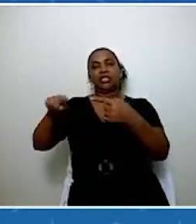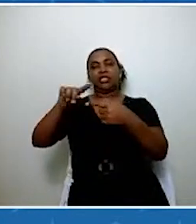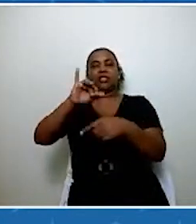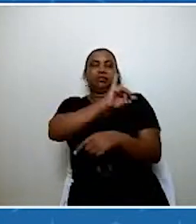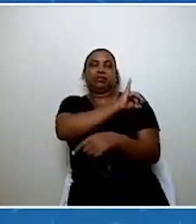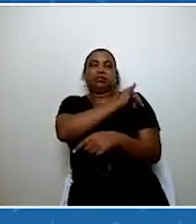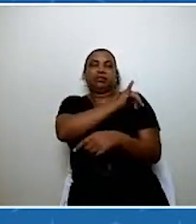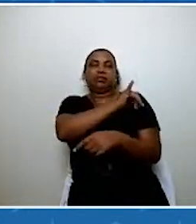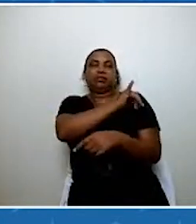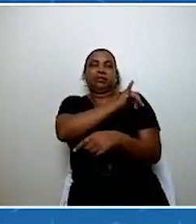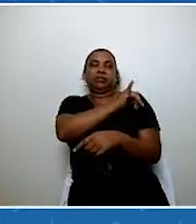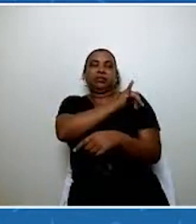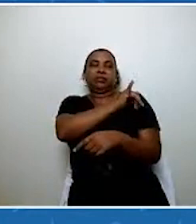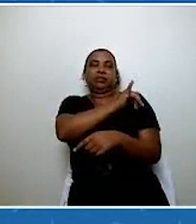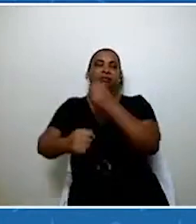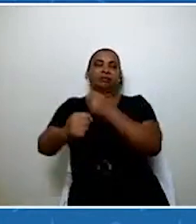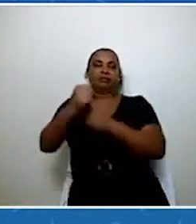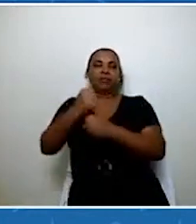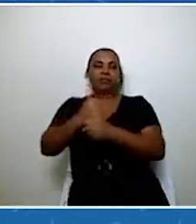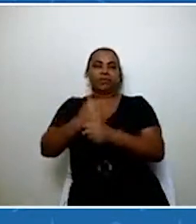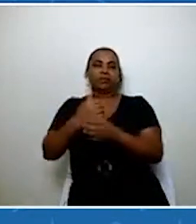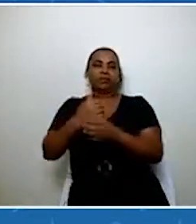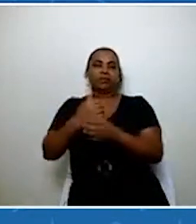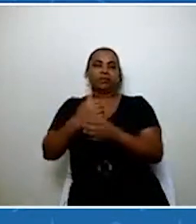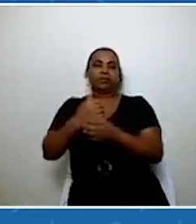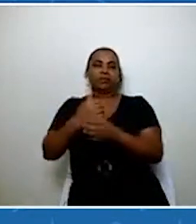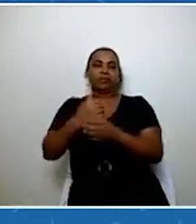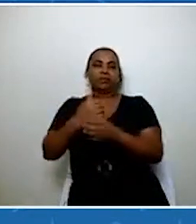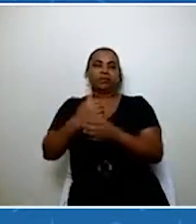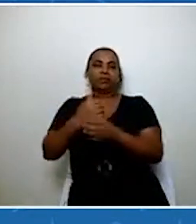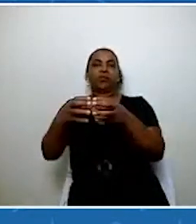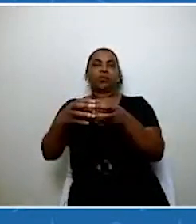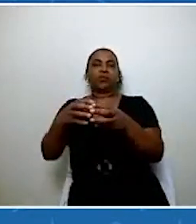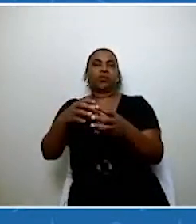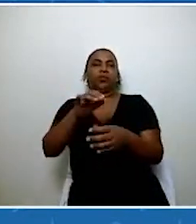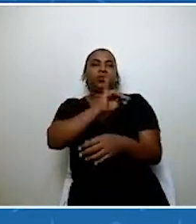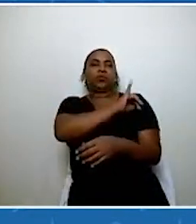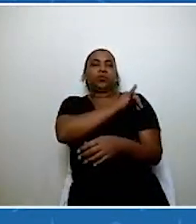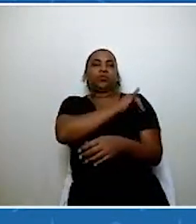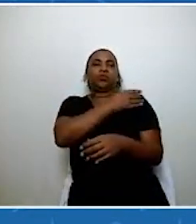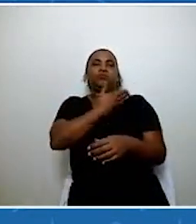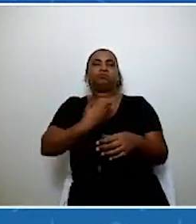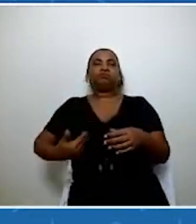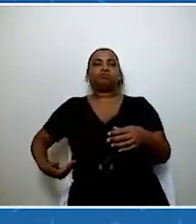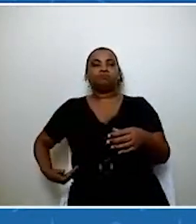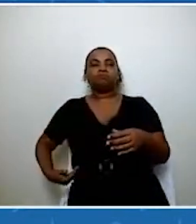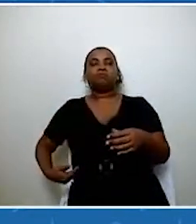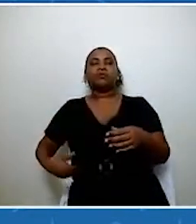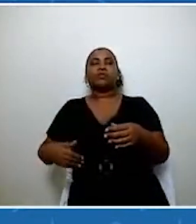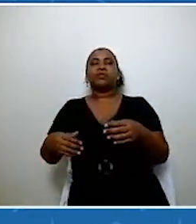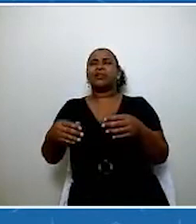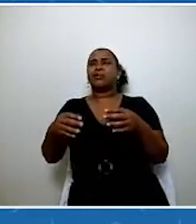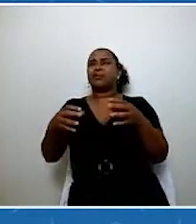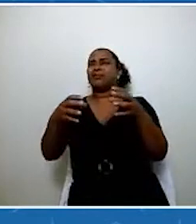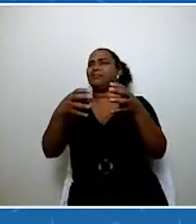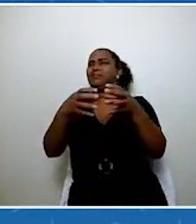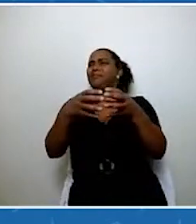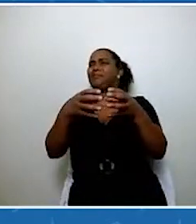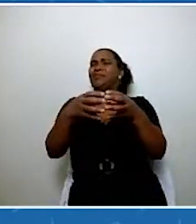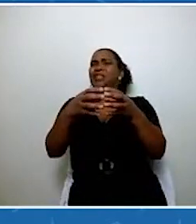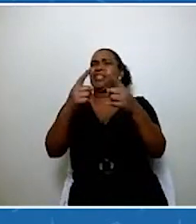estado, a partir do trabalho da Câmara de Reciclagem. A Câmara de Reciclagem foi formada há mais ou menos um ano